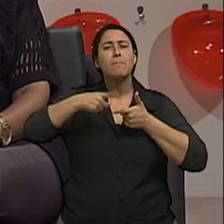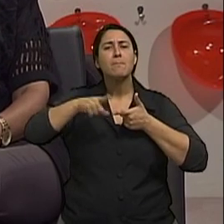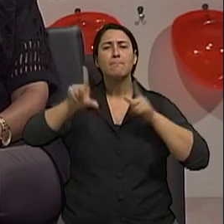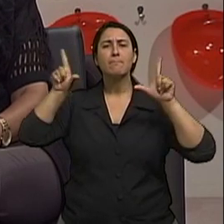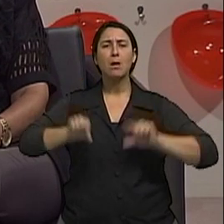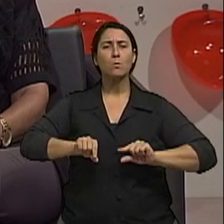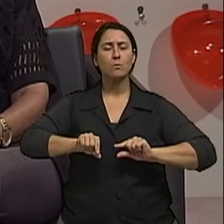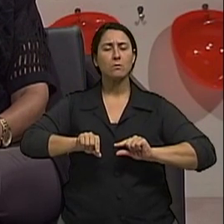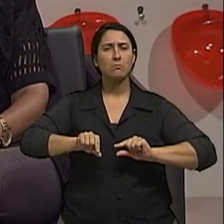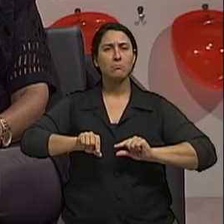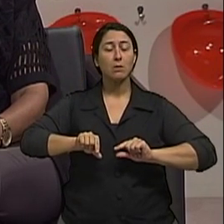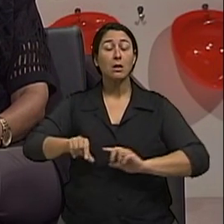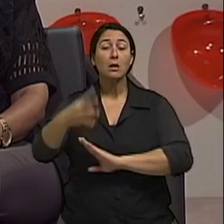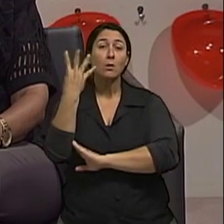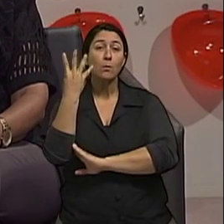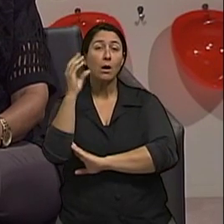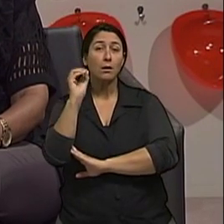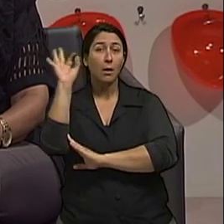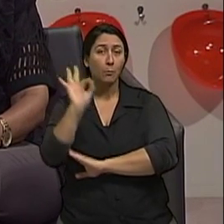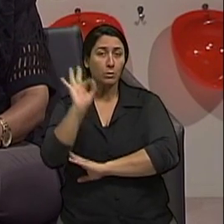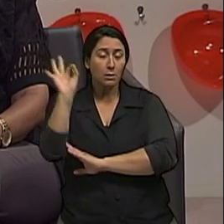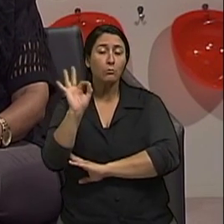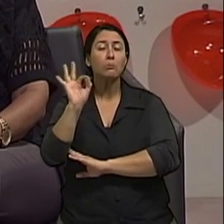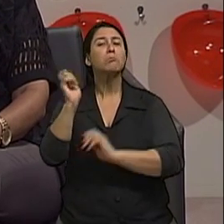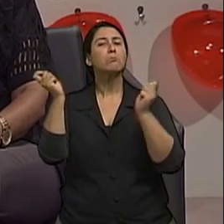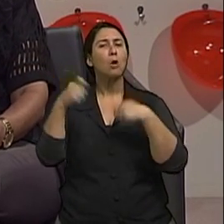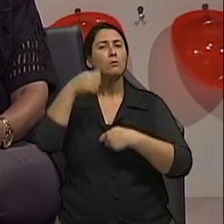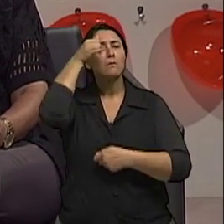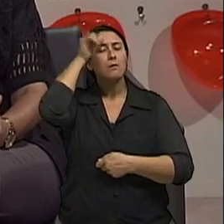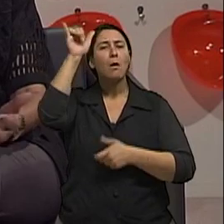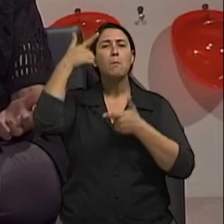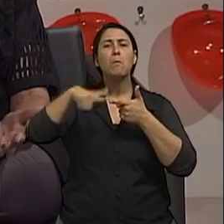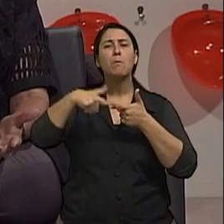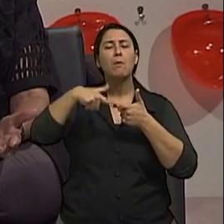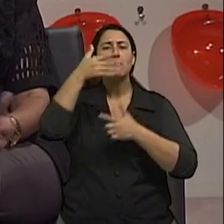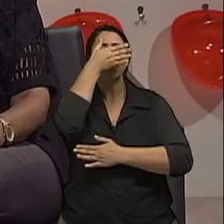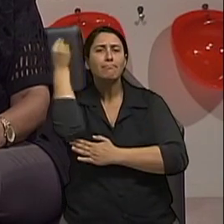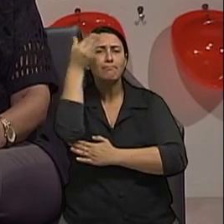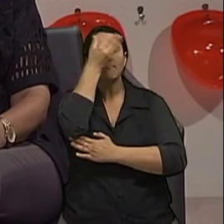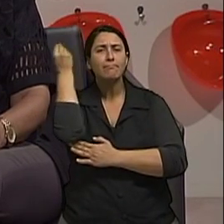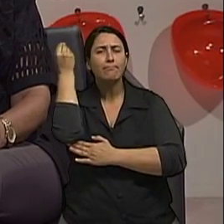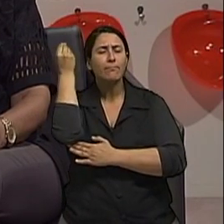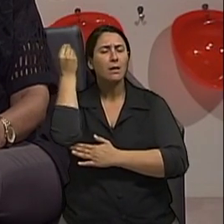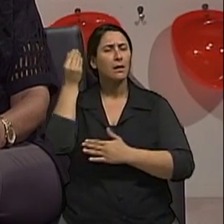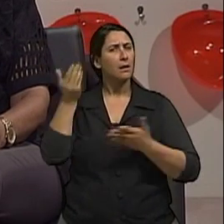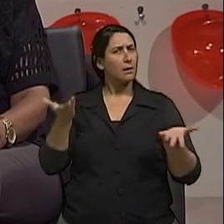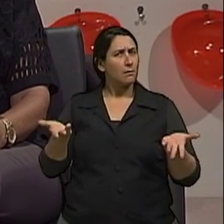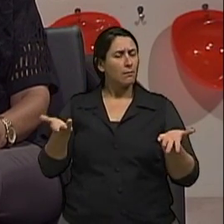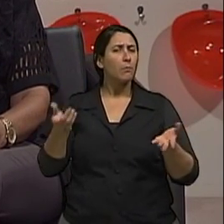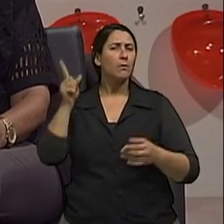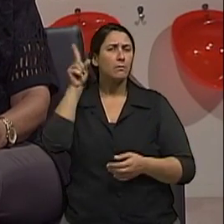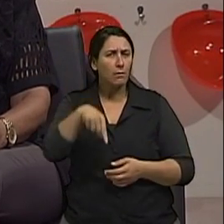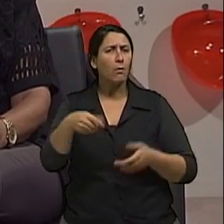E 40% o mal de Alzheimer. Para nos esclarecer sobre este assunto, eu converso agora com o